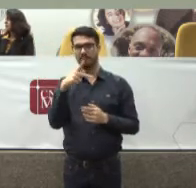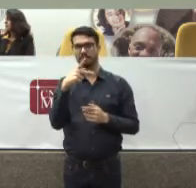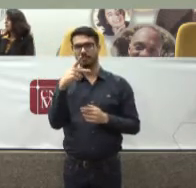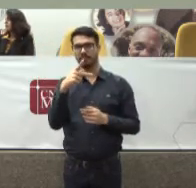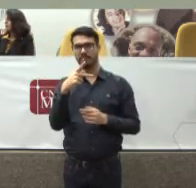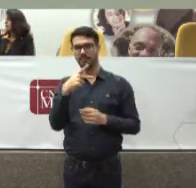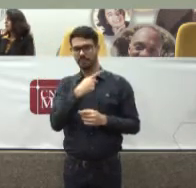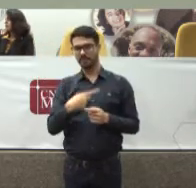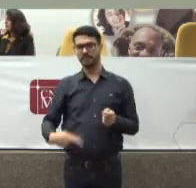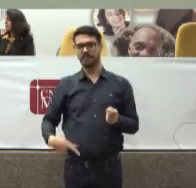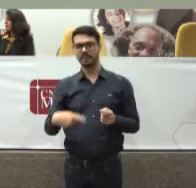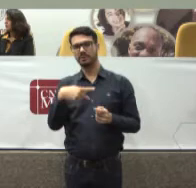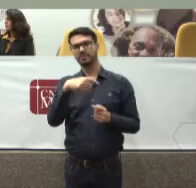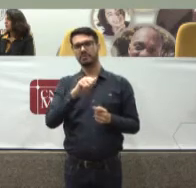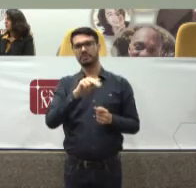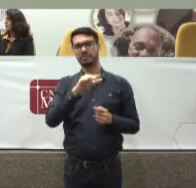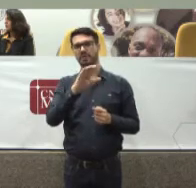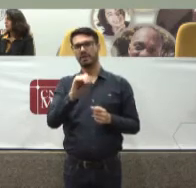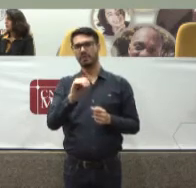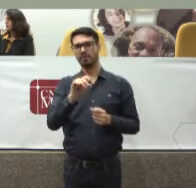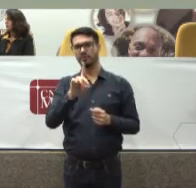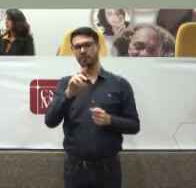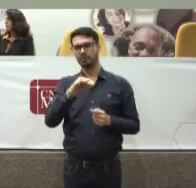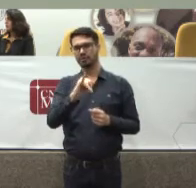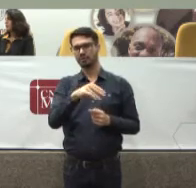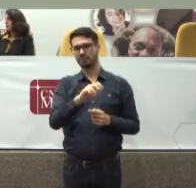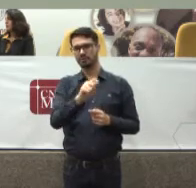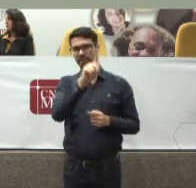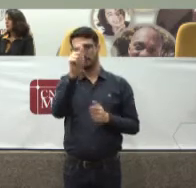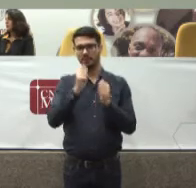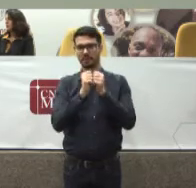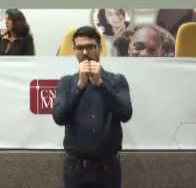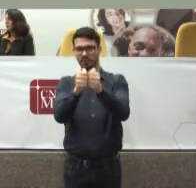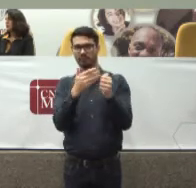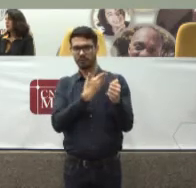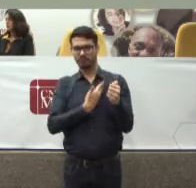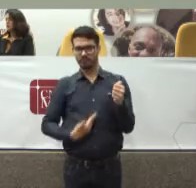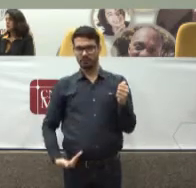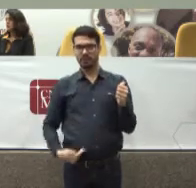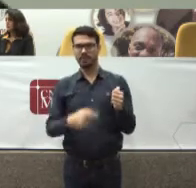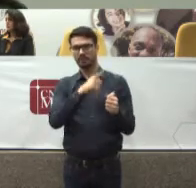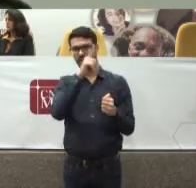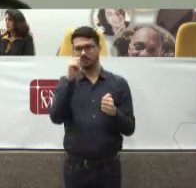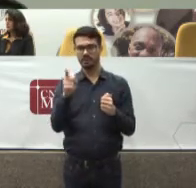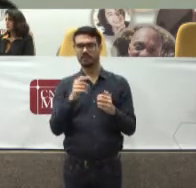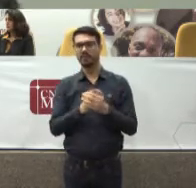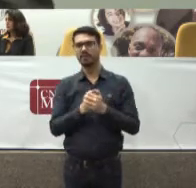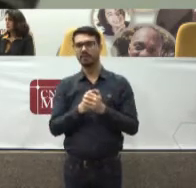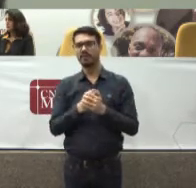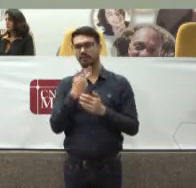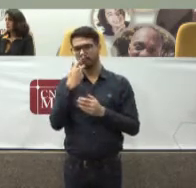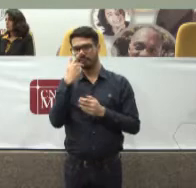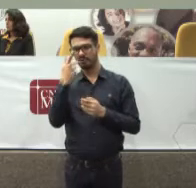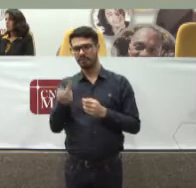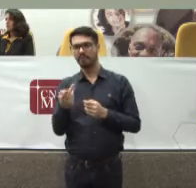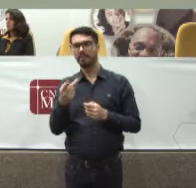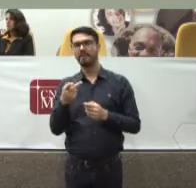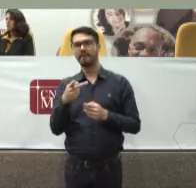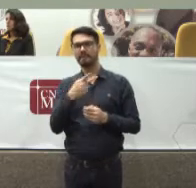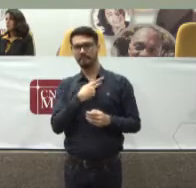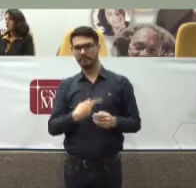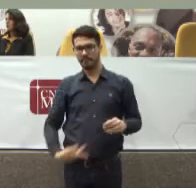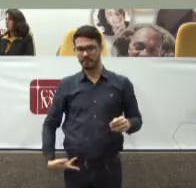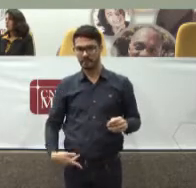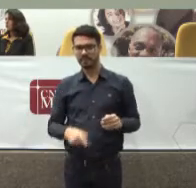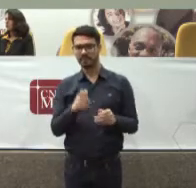De São Paulo Na época Acompanhando O governador Geraldo Alckmin Em que ele Manifestava Ao presidente Do tribunal